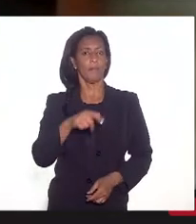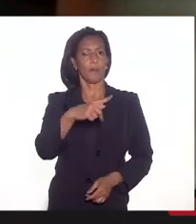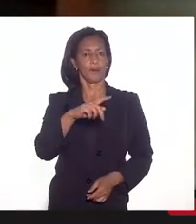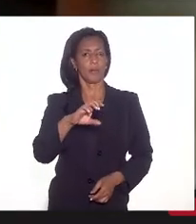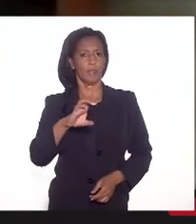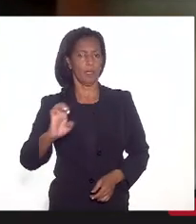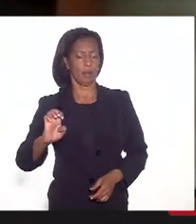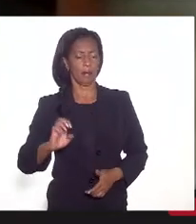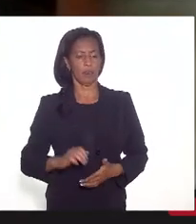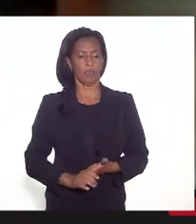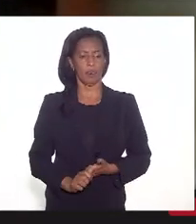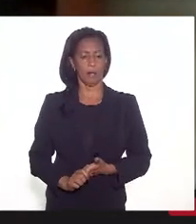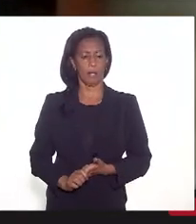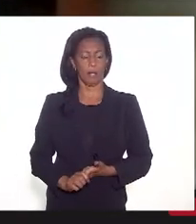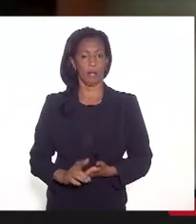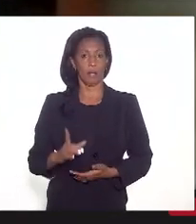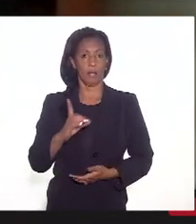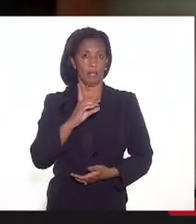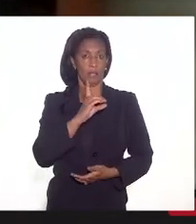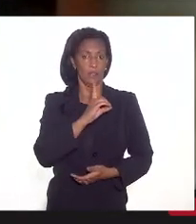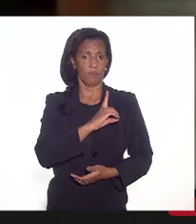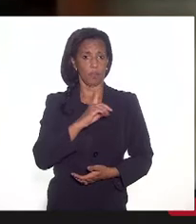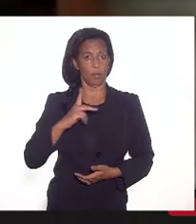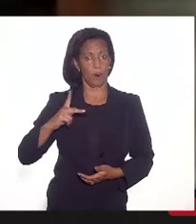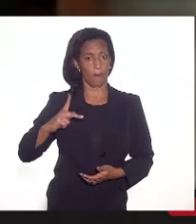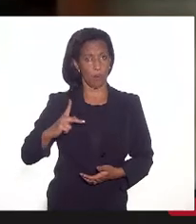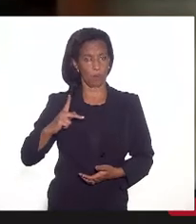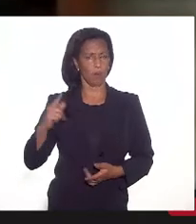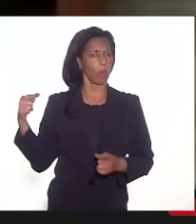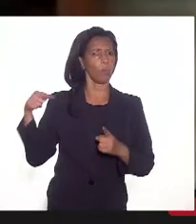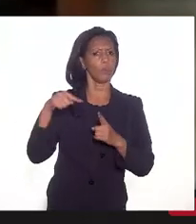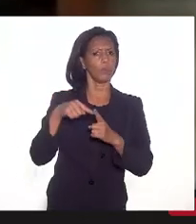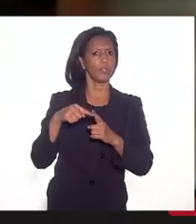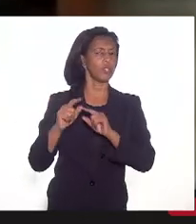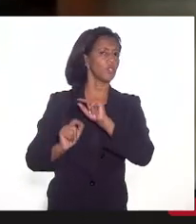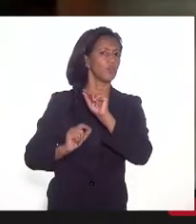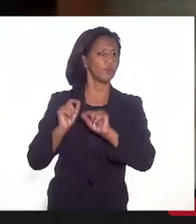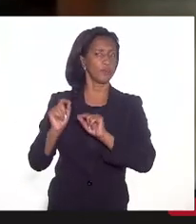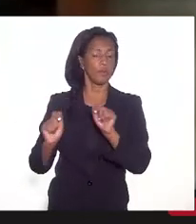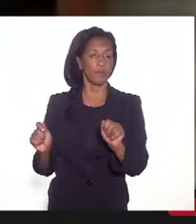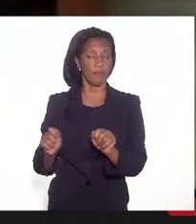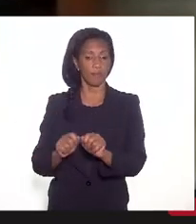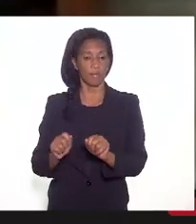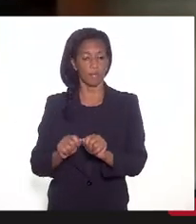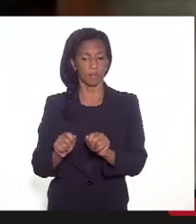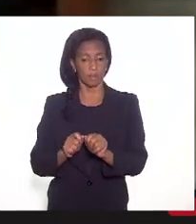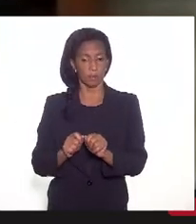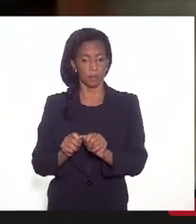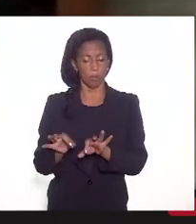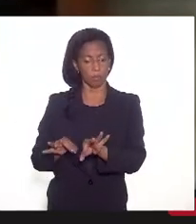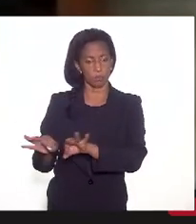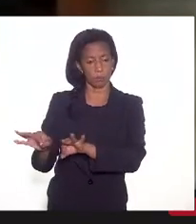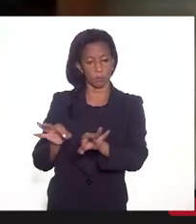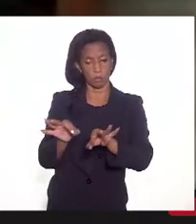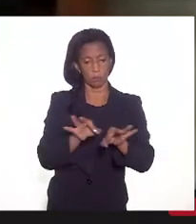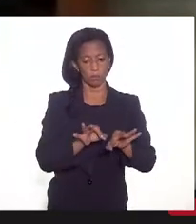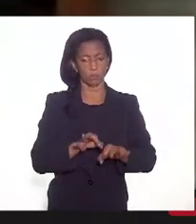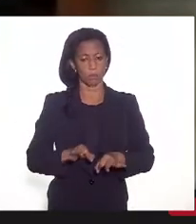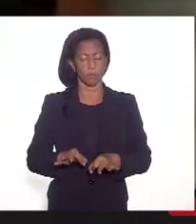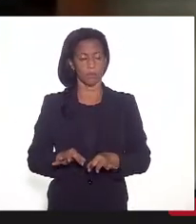e a Defensoria Pública. O objetivo é de fazermos a elaboração desse